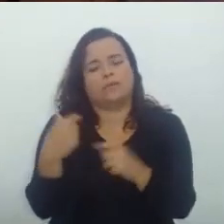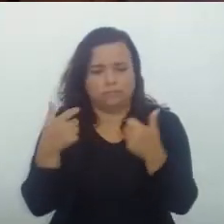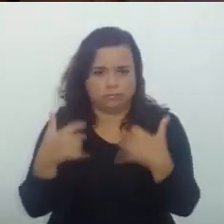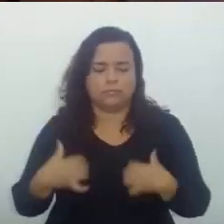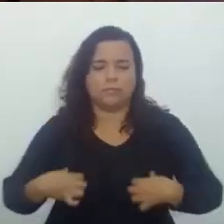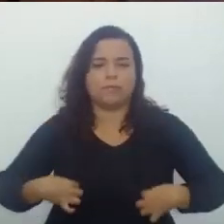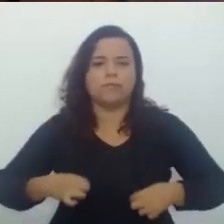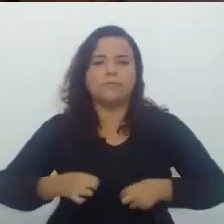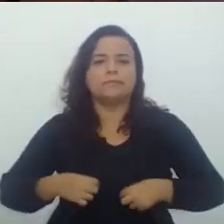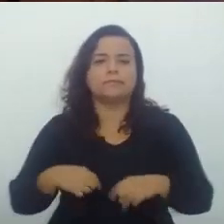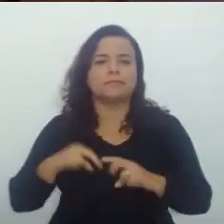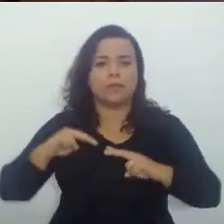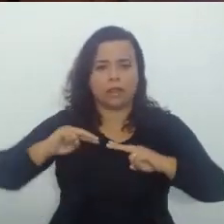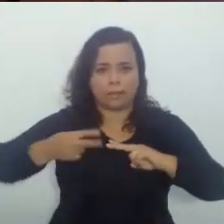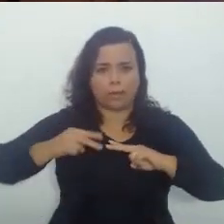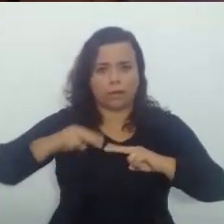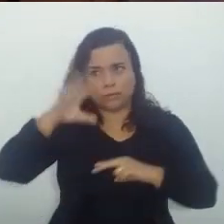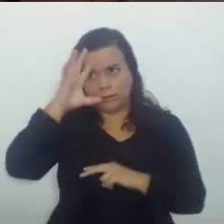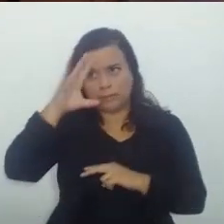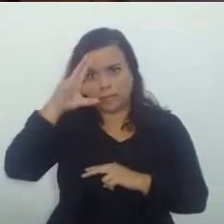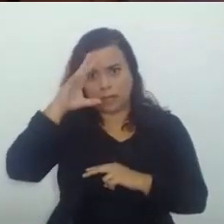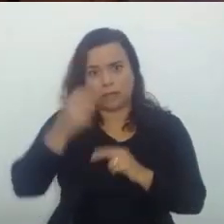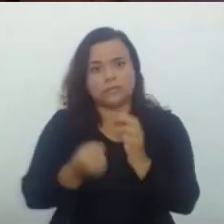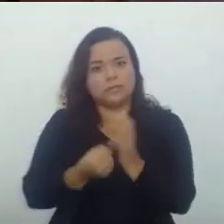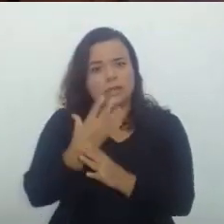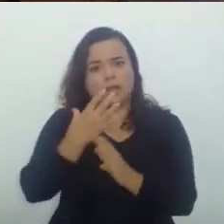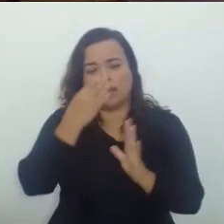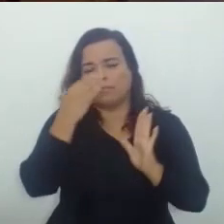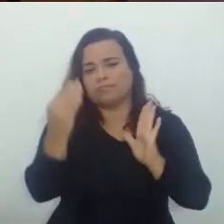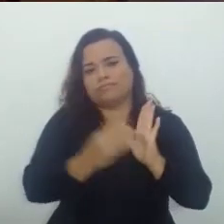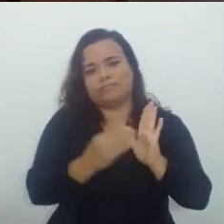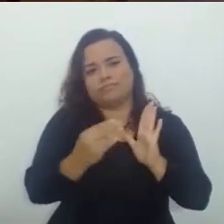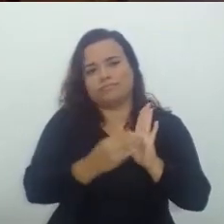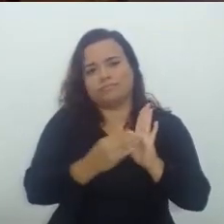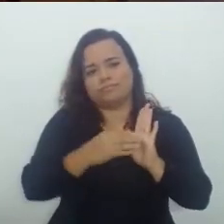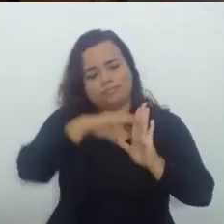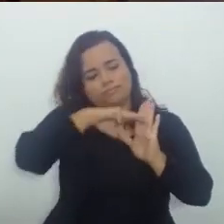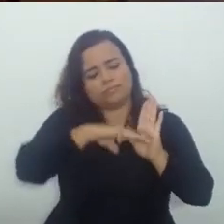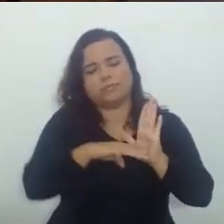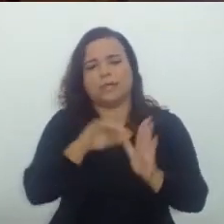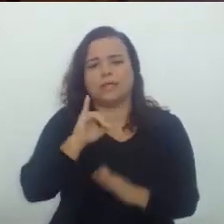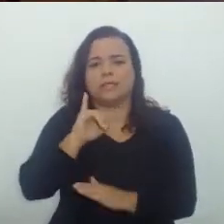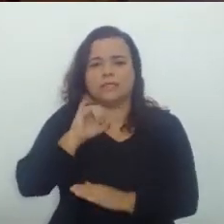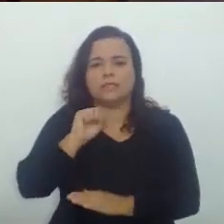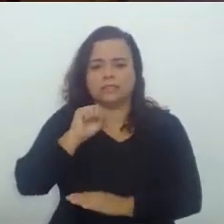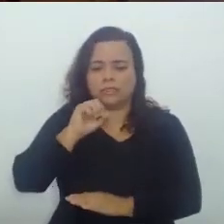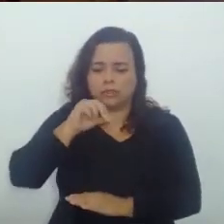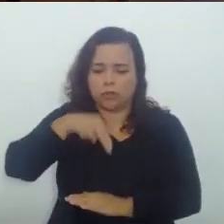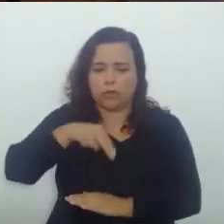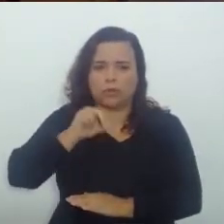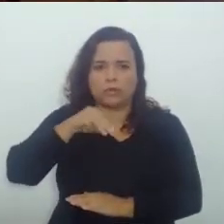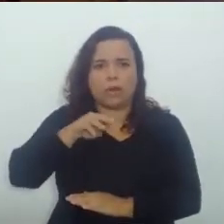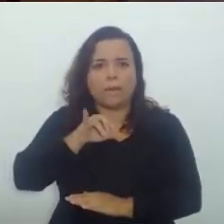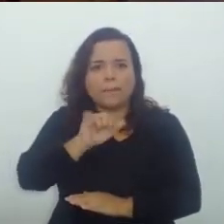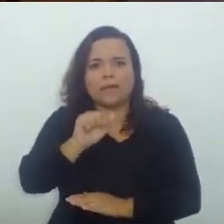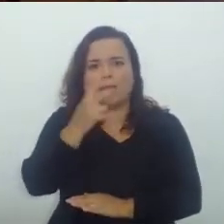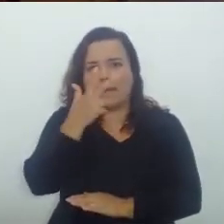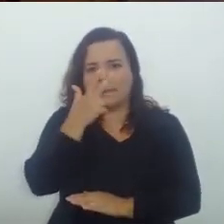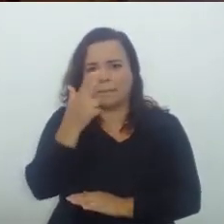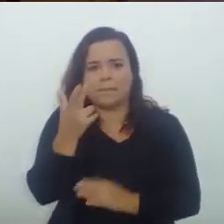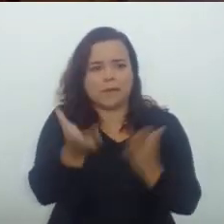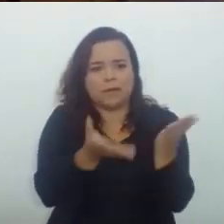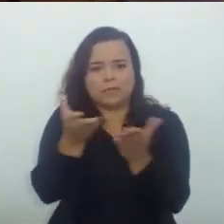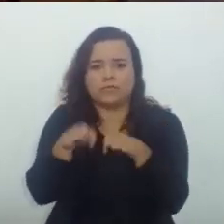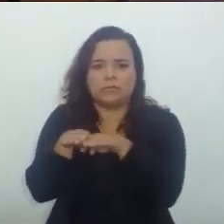A hipótese Geraria A meu ver Uma violação Ao princípio Da isonomia Estaríamos Assim Do ponto de vista Da interpretação